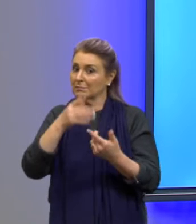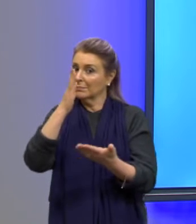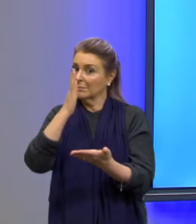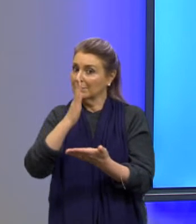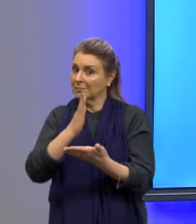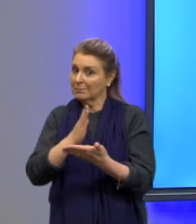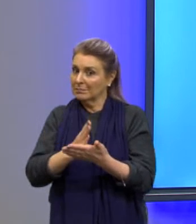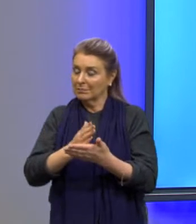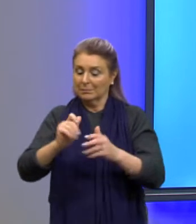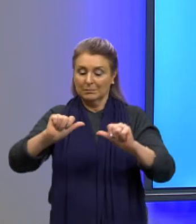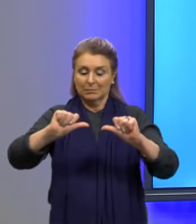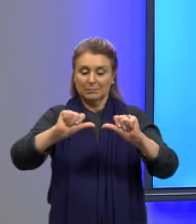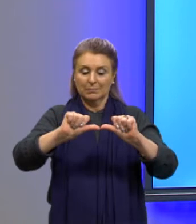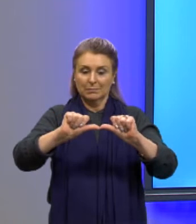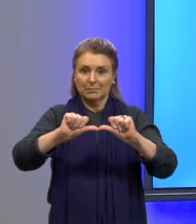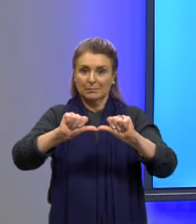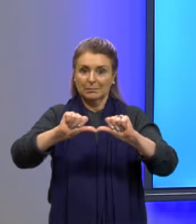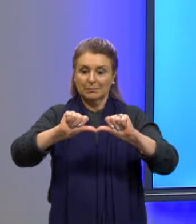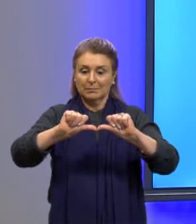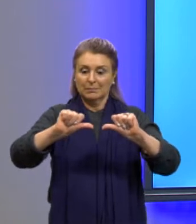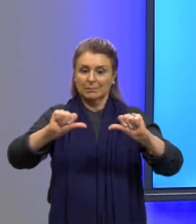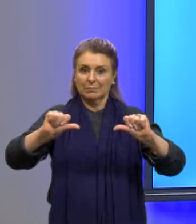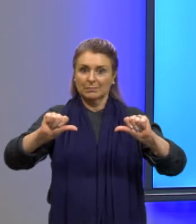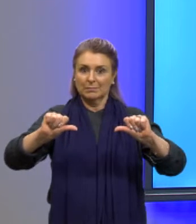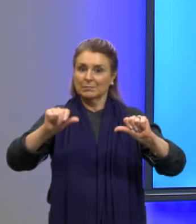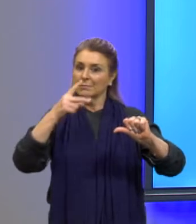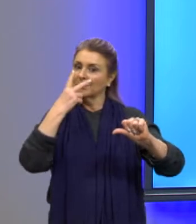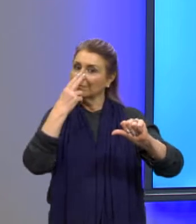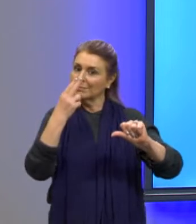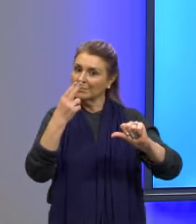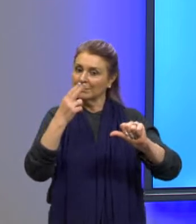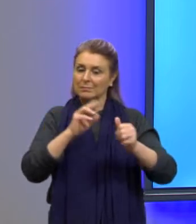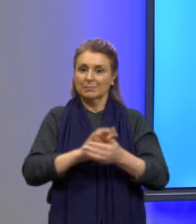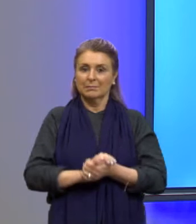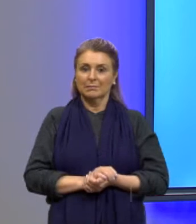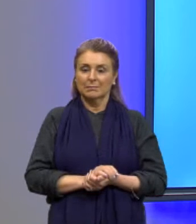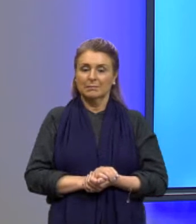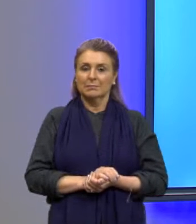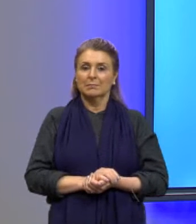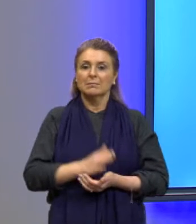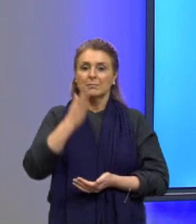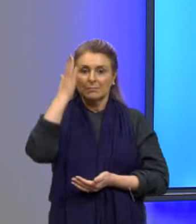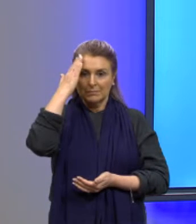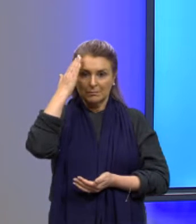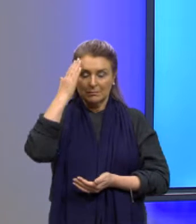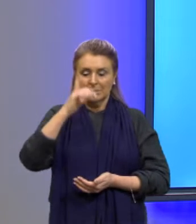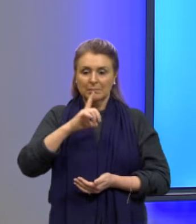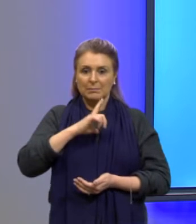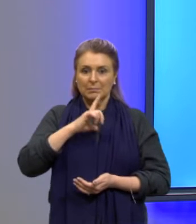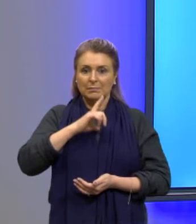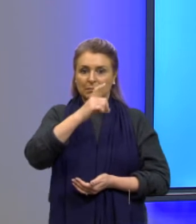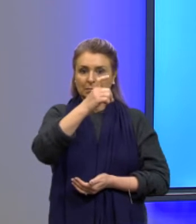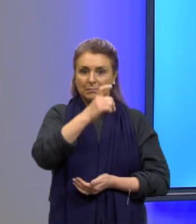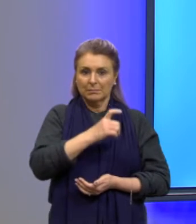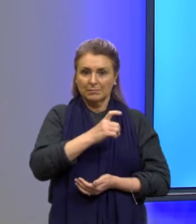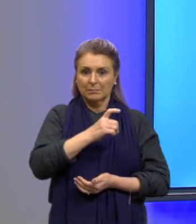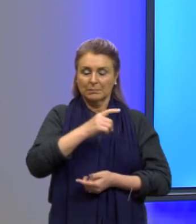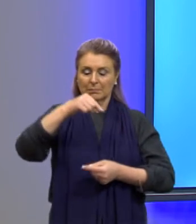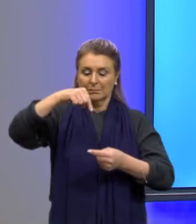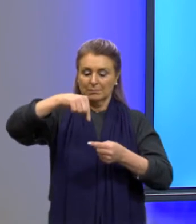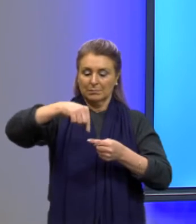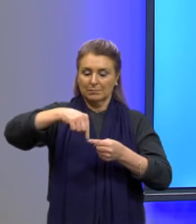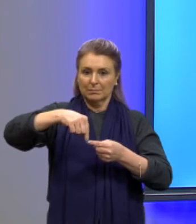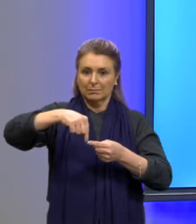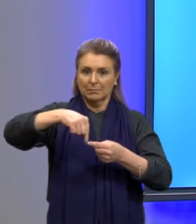esse eixo de simetria divide em duas partes iguais. Bom, então o que que eu sei? eu sei que eu tenho o X do vértice